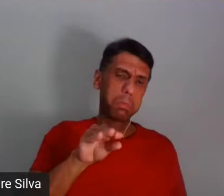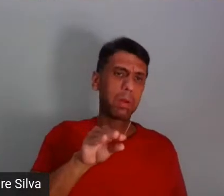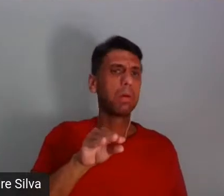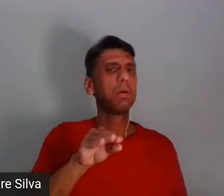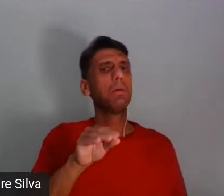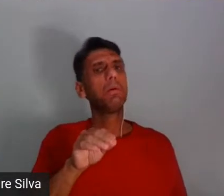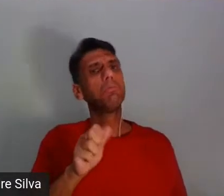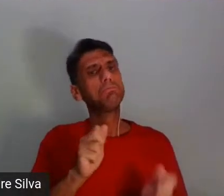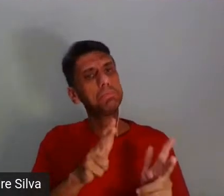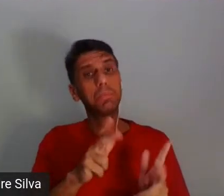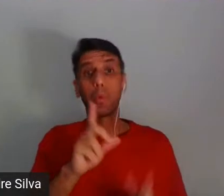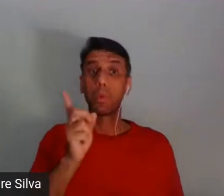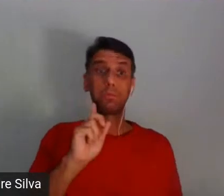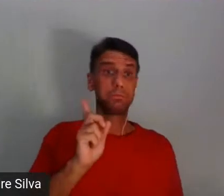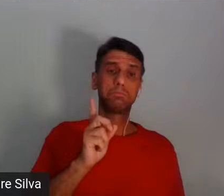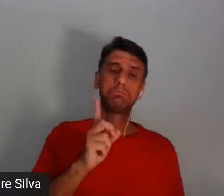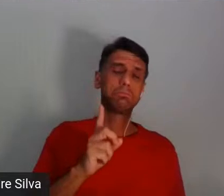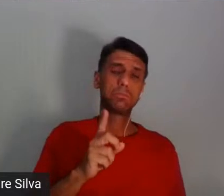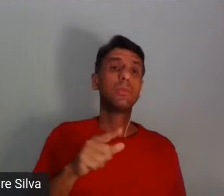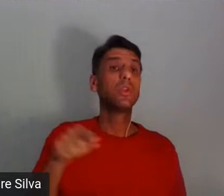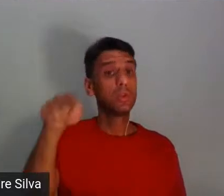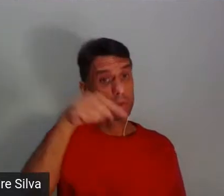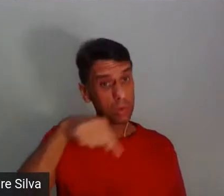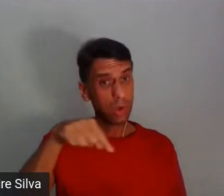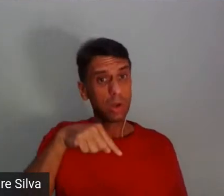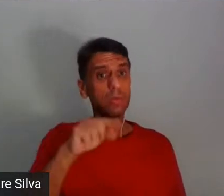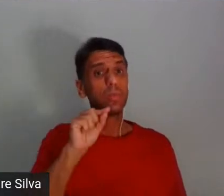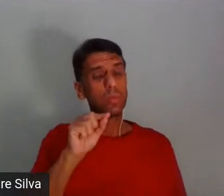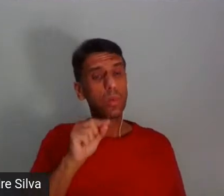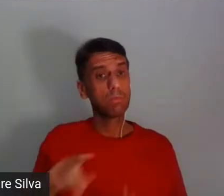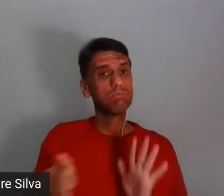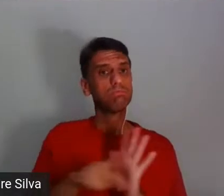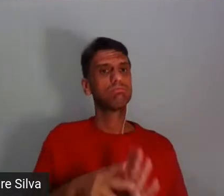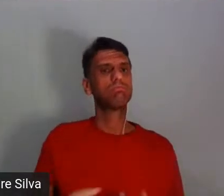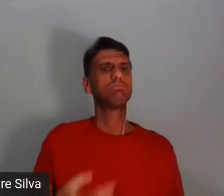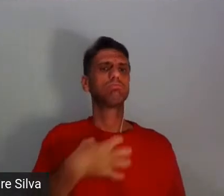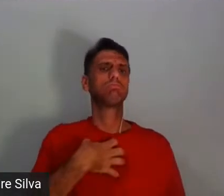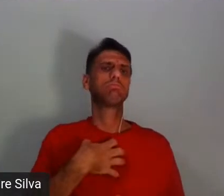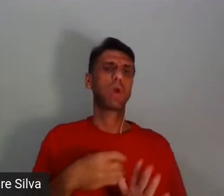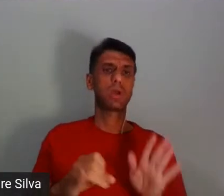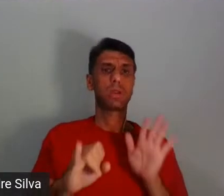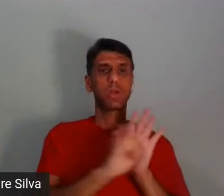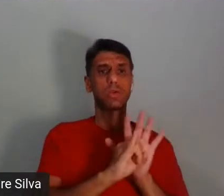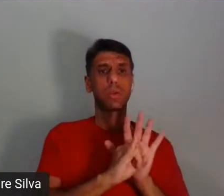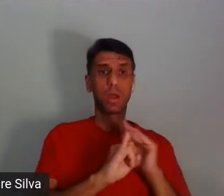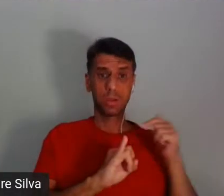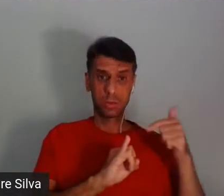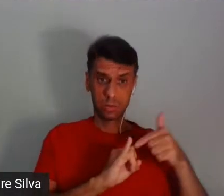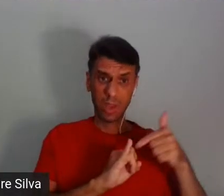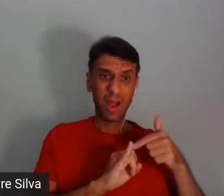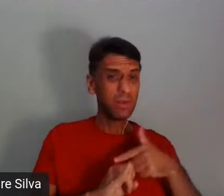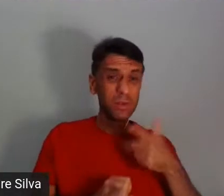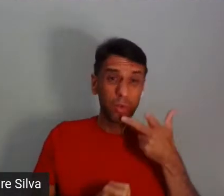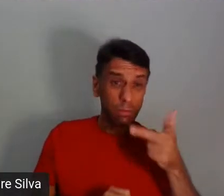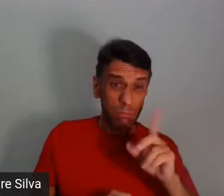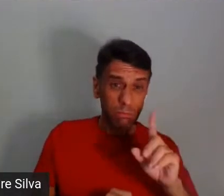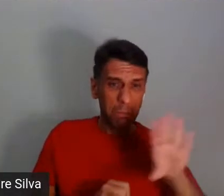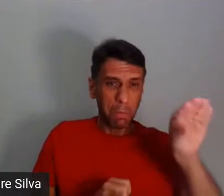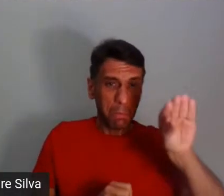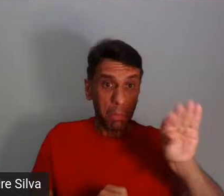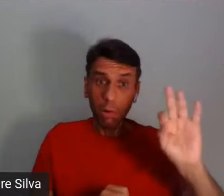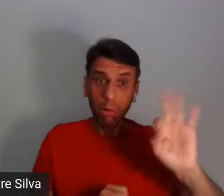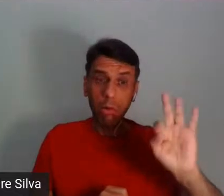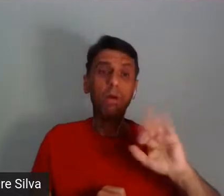E aí, nós, na linguística aplicada, precisamos pensar sobre isso, precisamos respeitar essa visão, esses